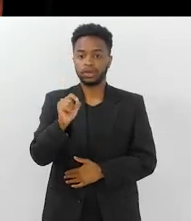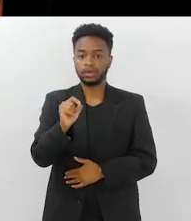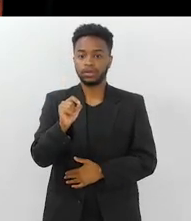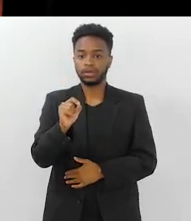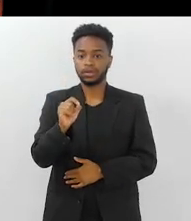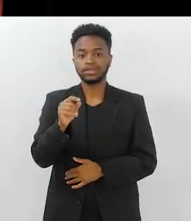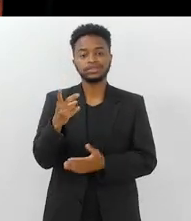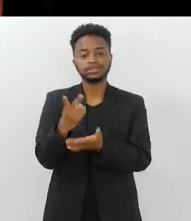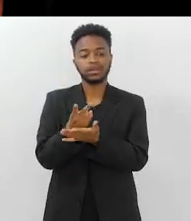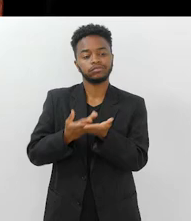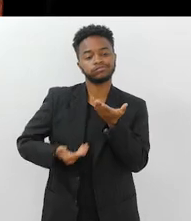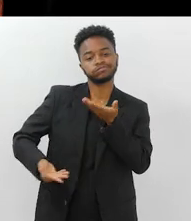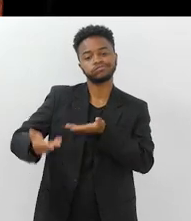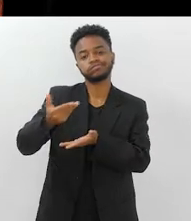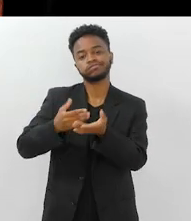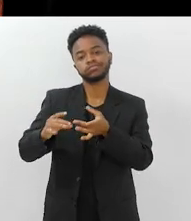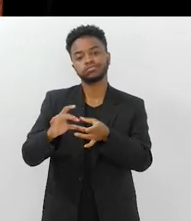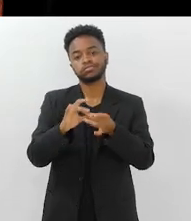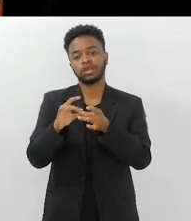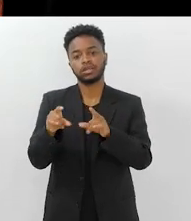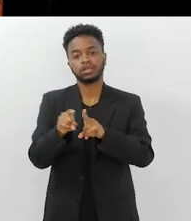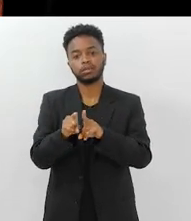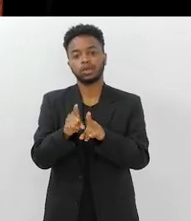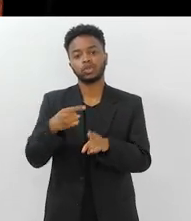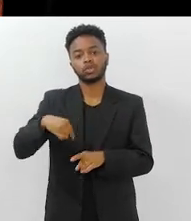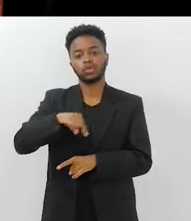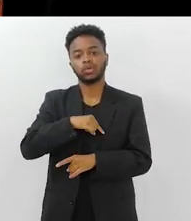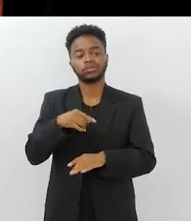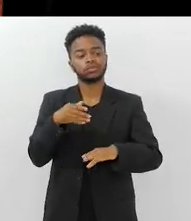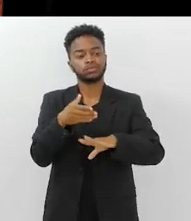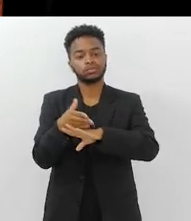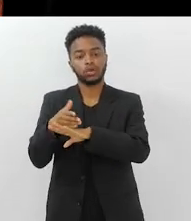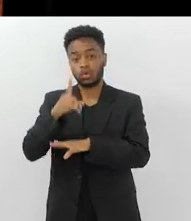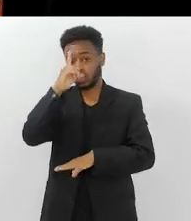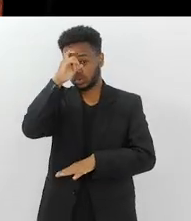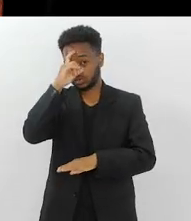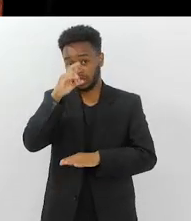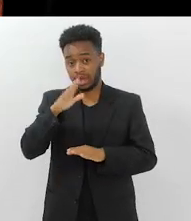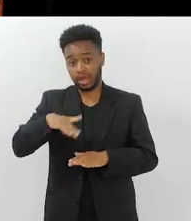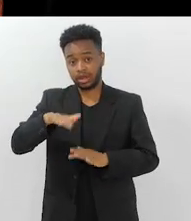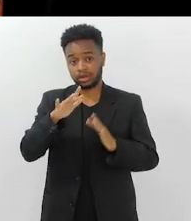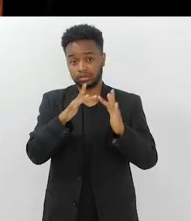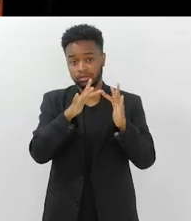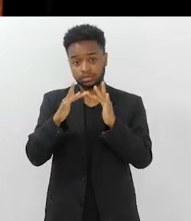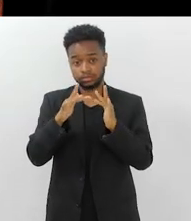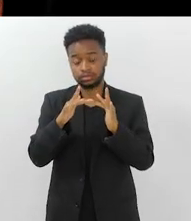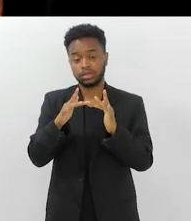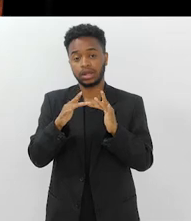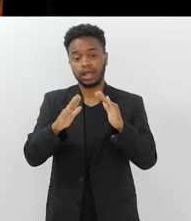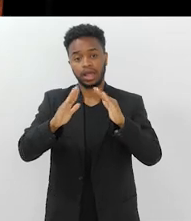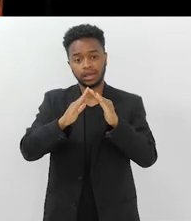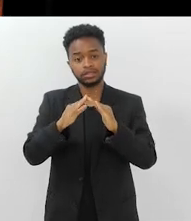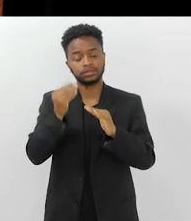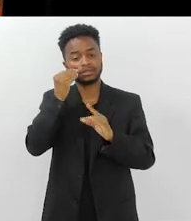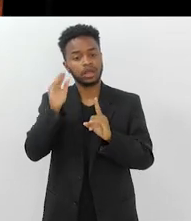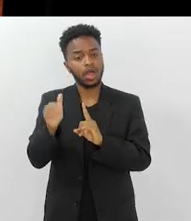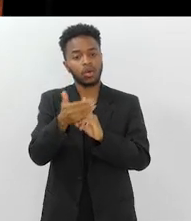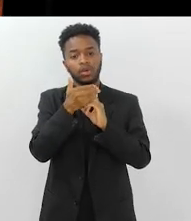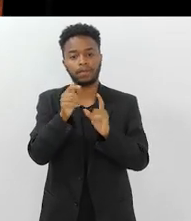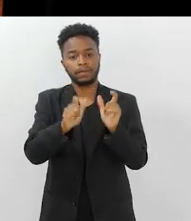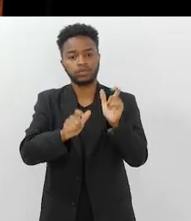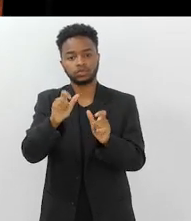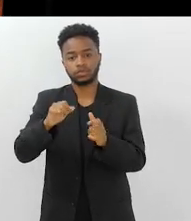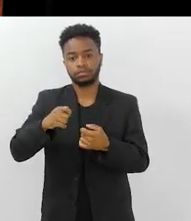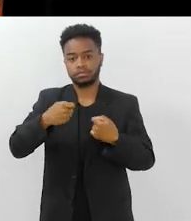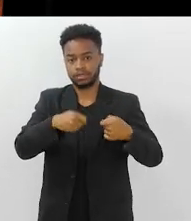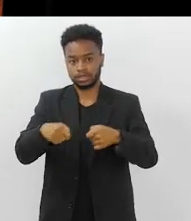estar socializando esses idosos. estamos aí nos hospitais da rede Hospital Casa procurando acolhê-los da melhor forma possível